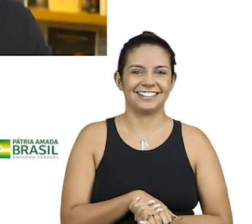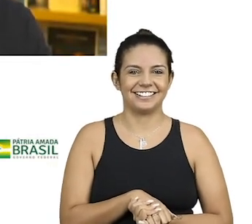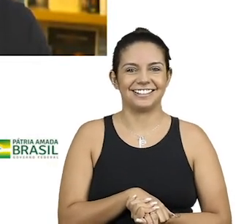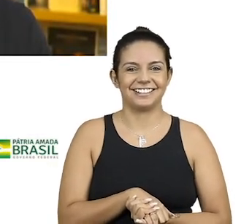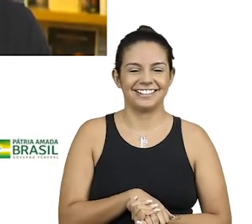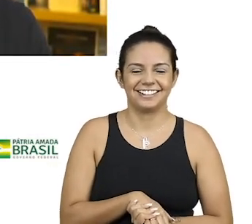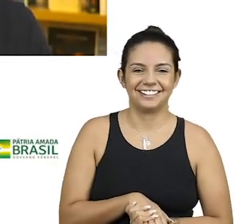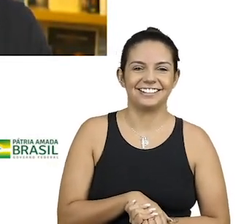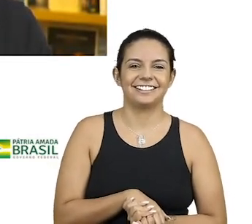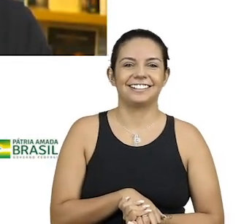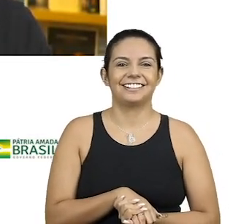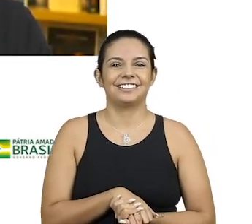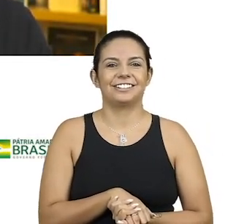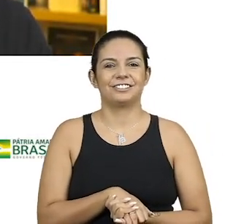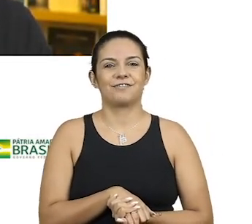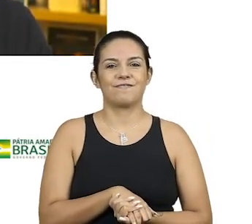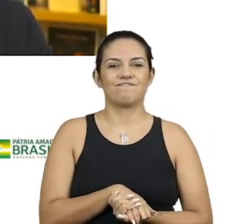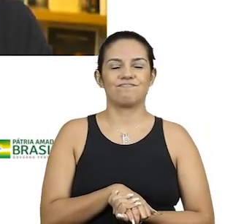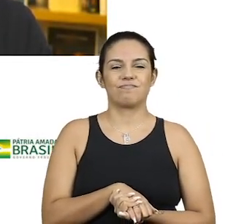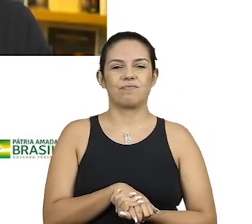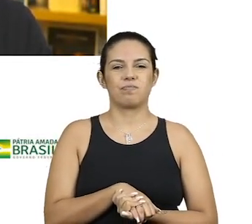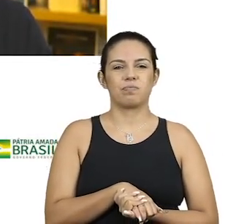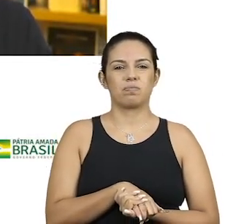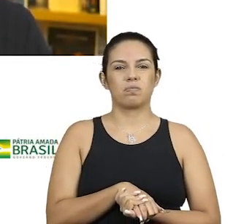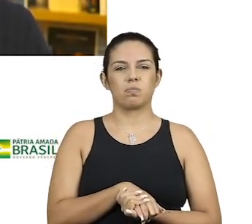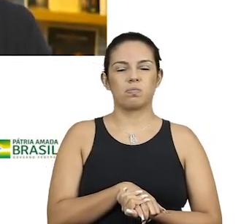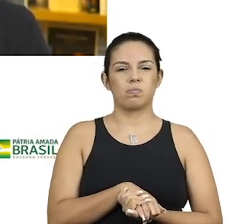Não, eu vou voltar lá.